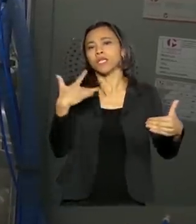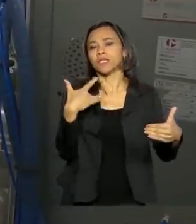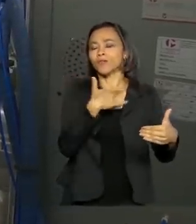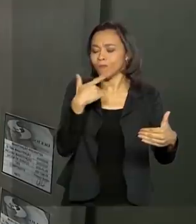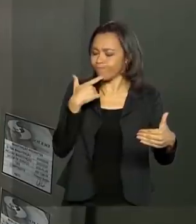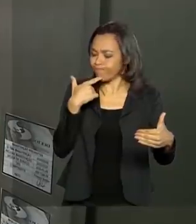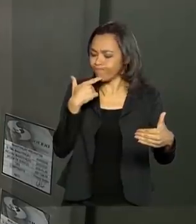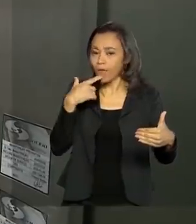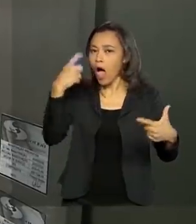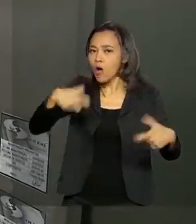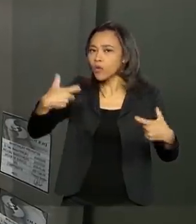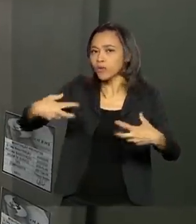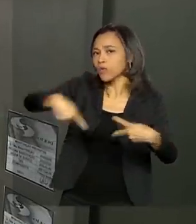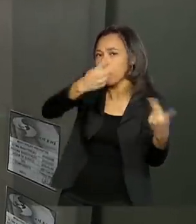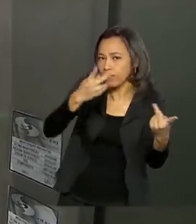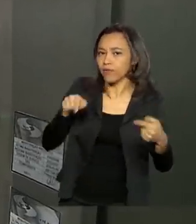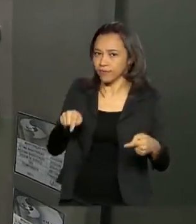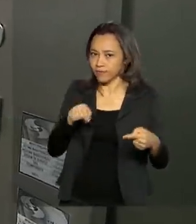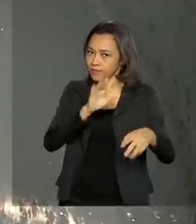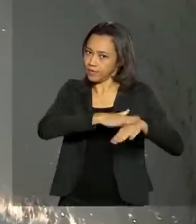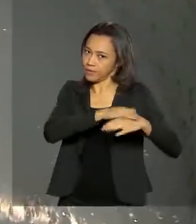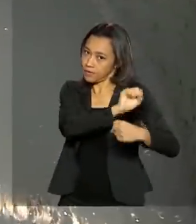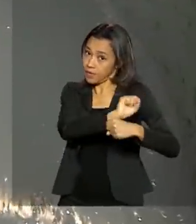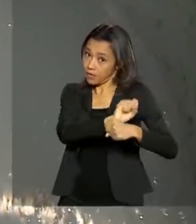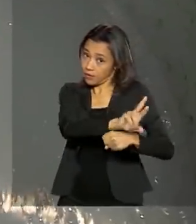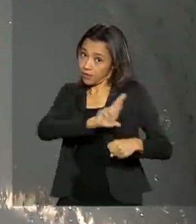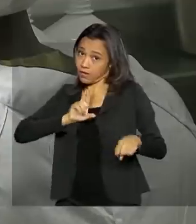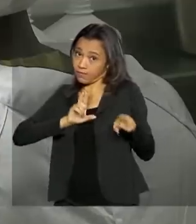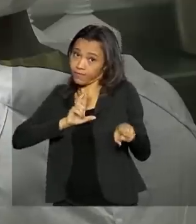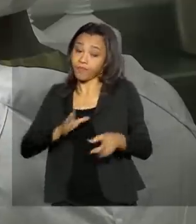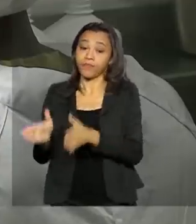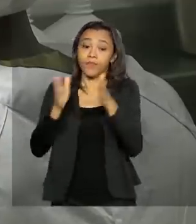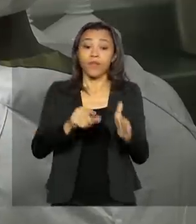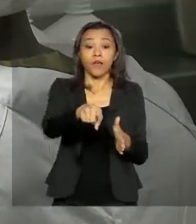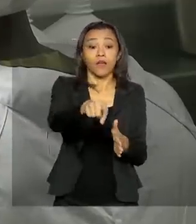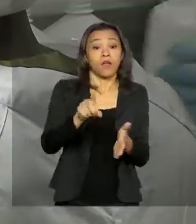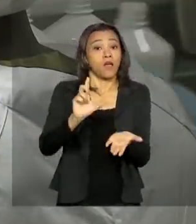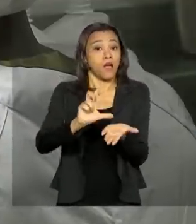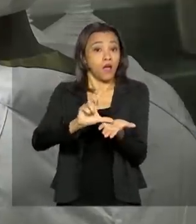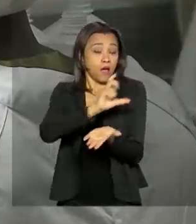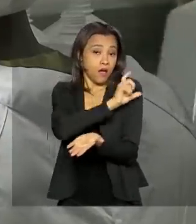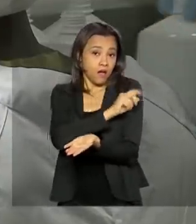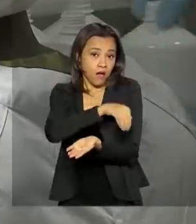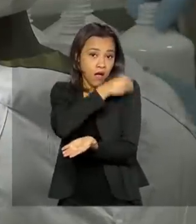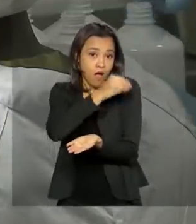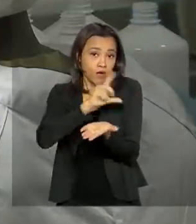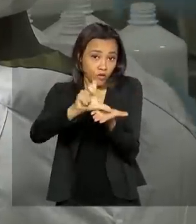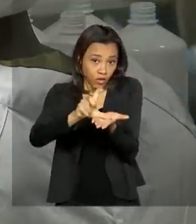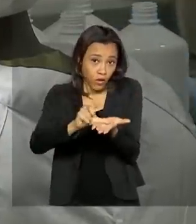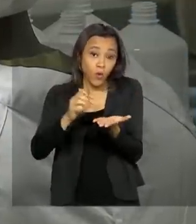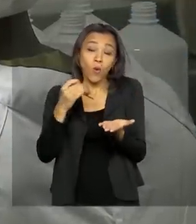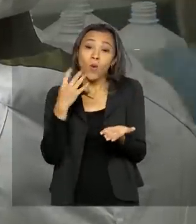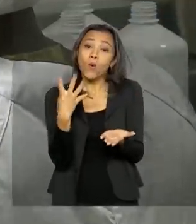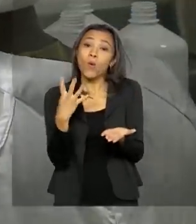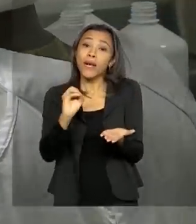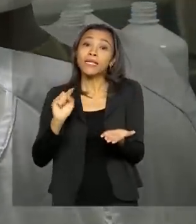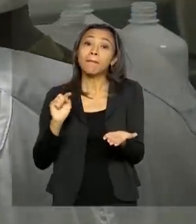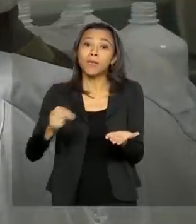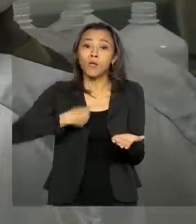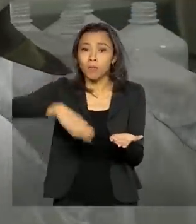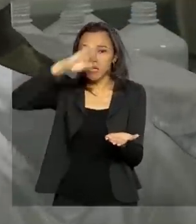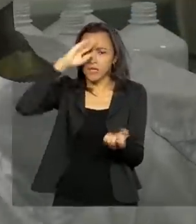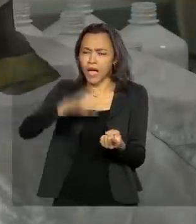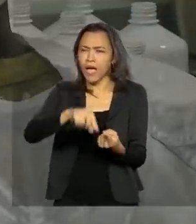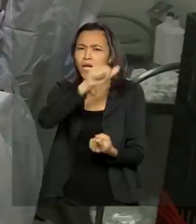Saúde. Já o álcool gel vai para os mais de 4 mil militares mobilizados nos estados do Rio, Minas Gerais